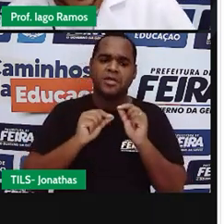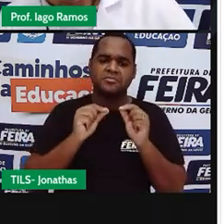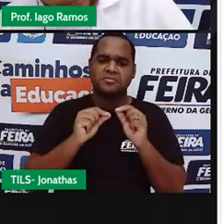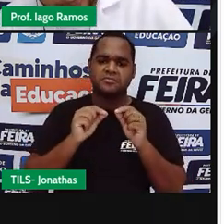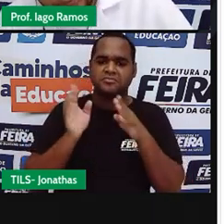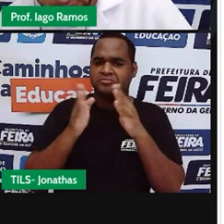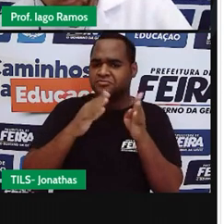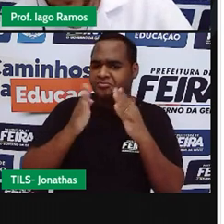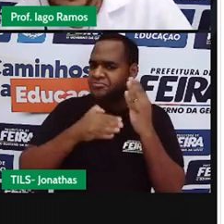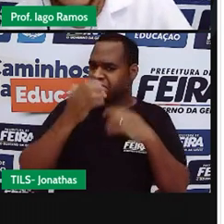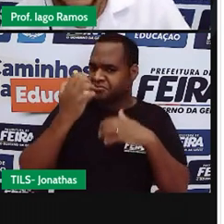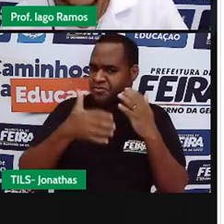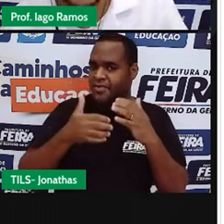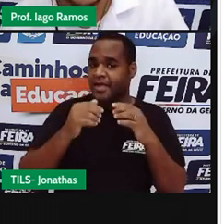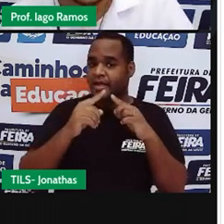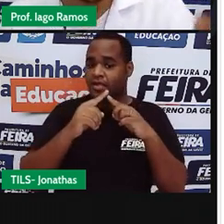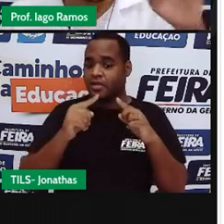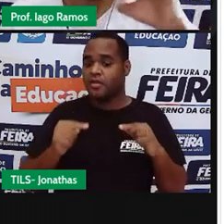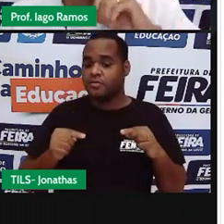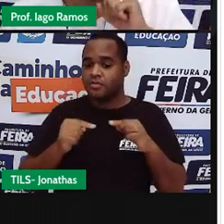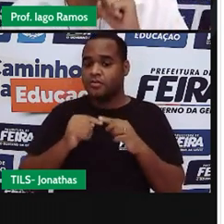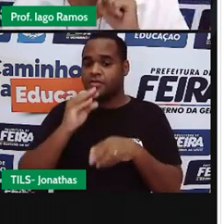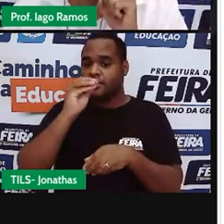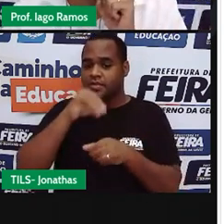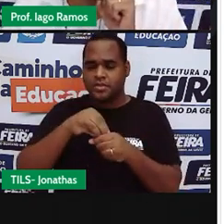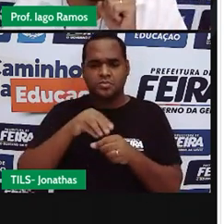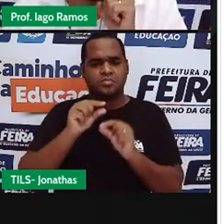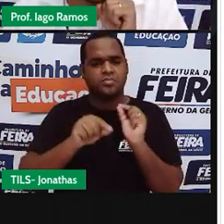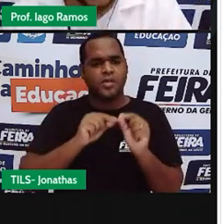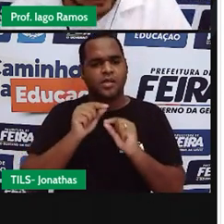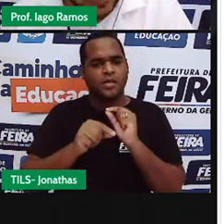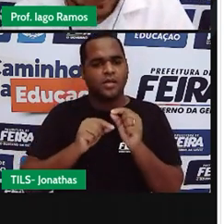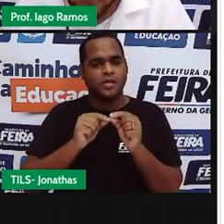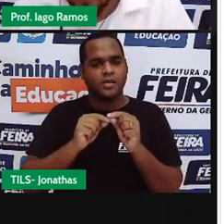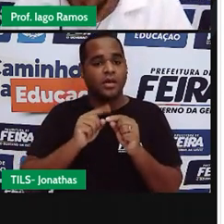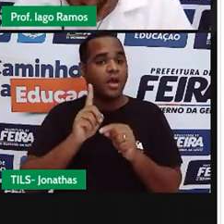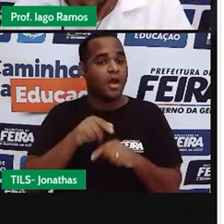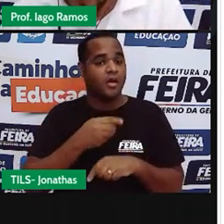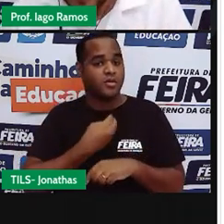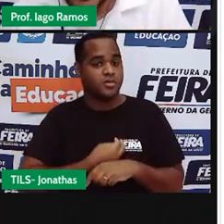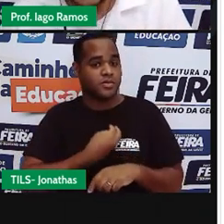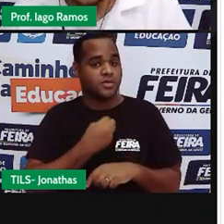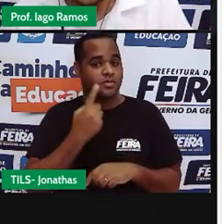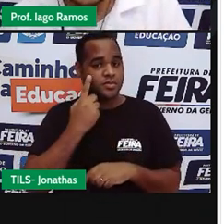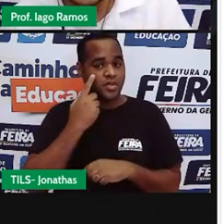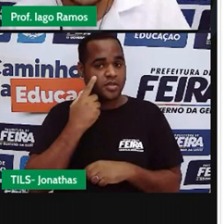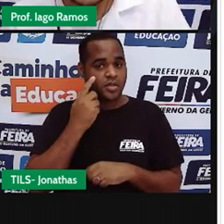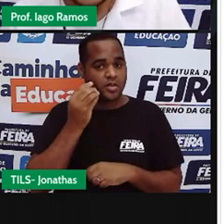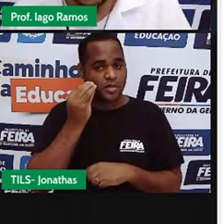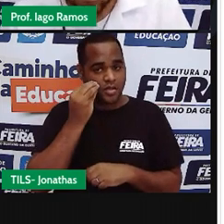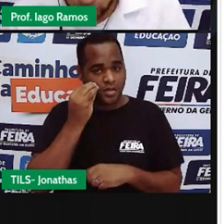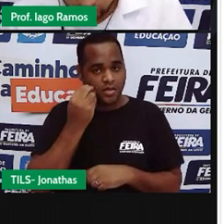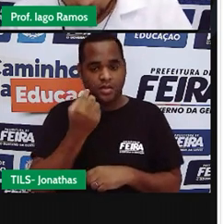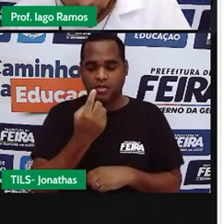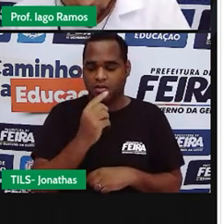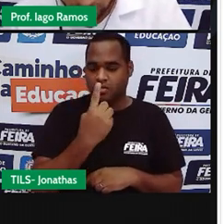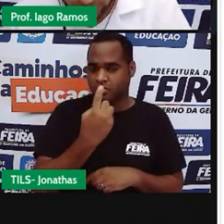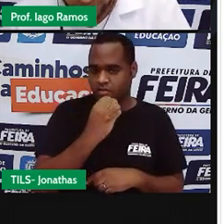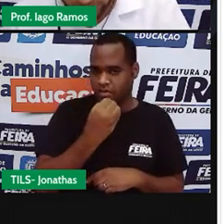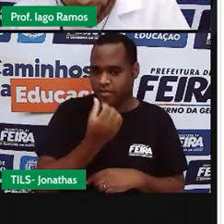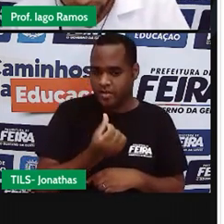esses ângulos internos? As medidas estão aparecendo ali. 106 graus,